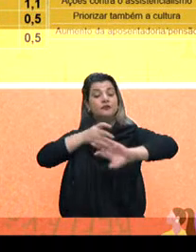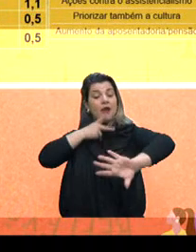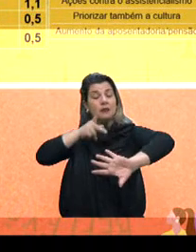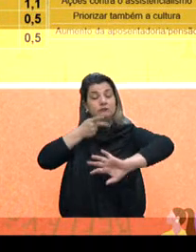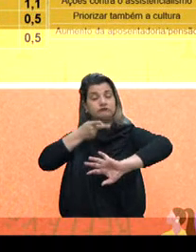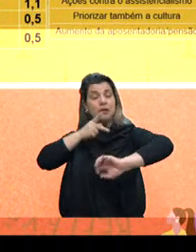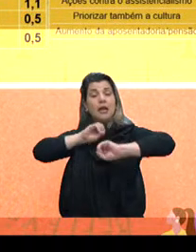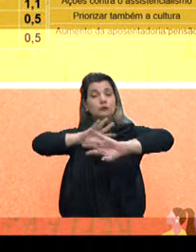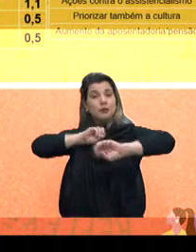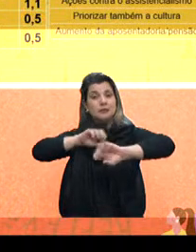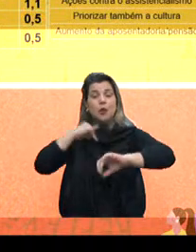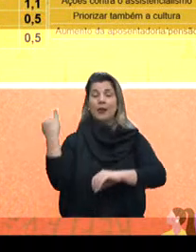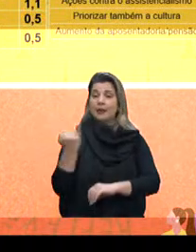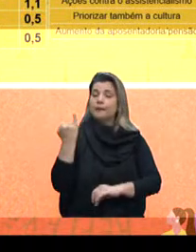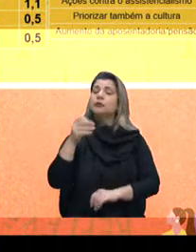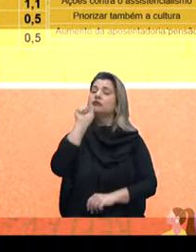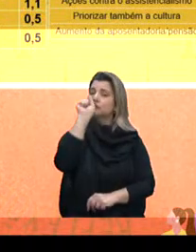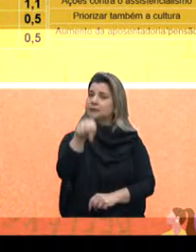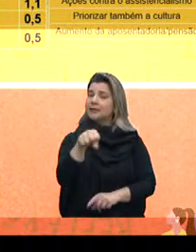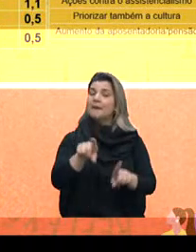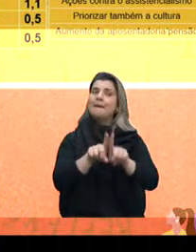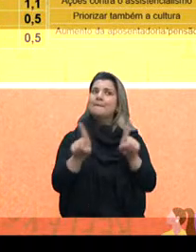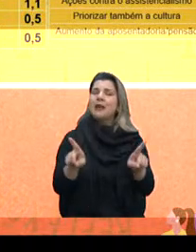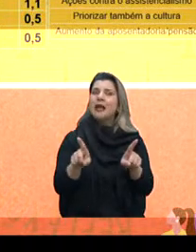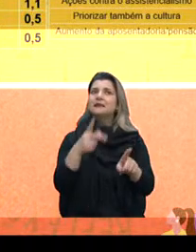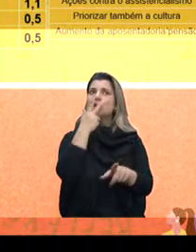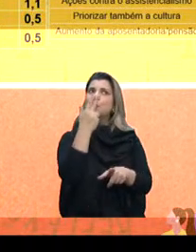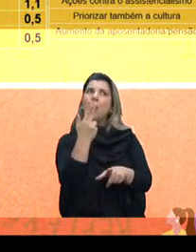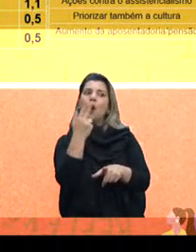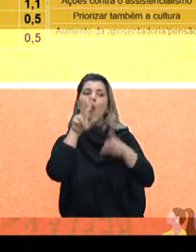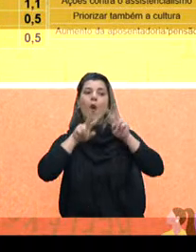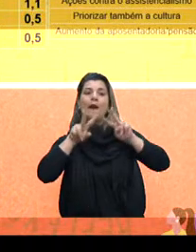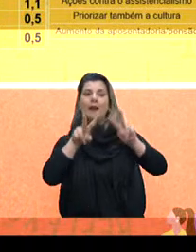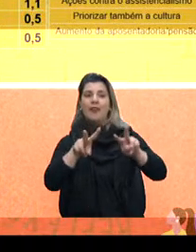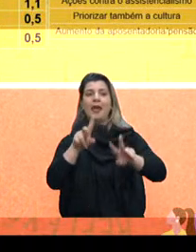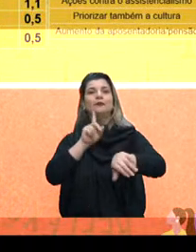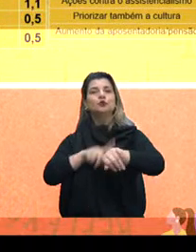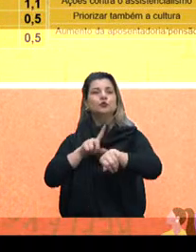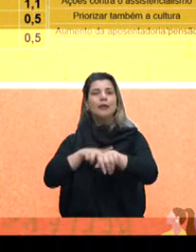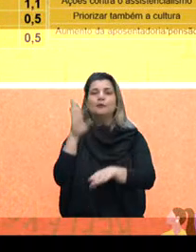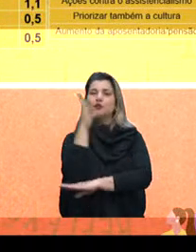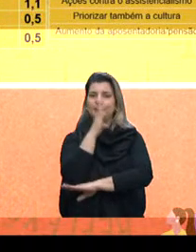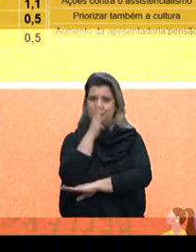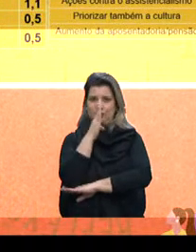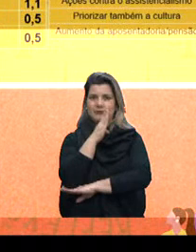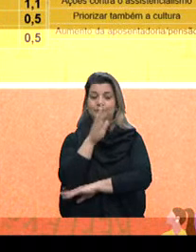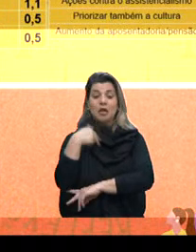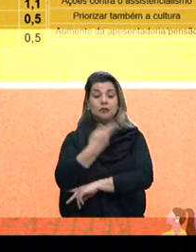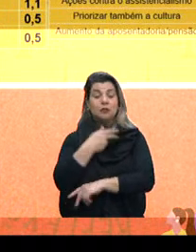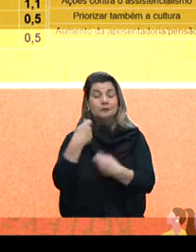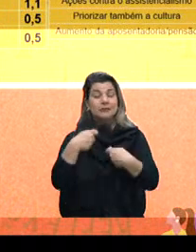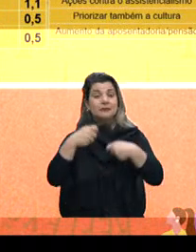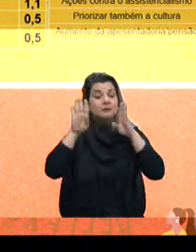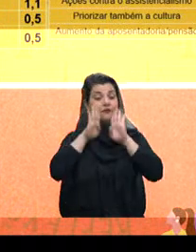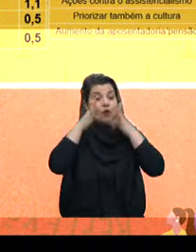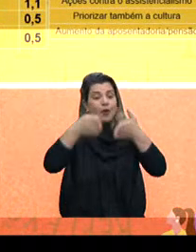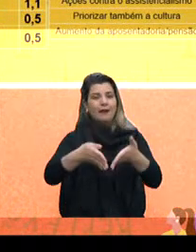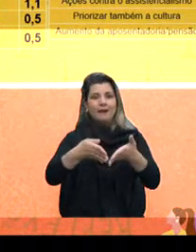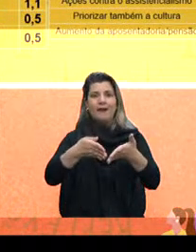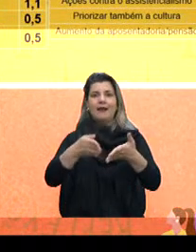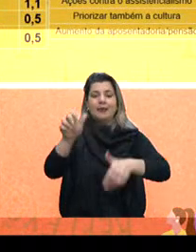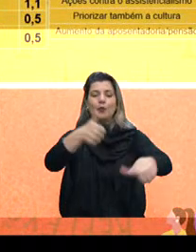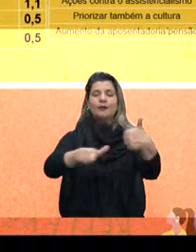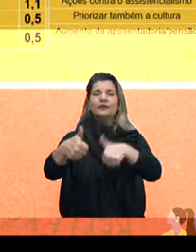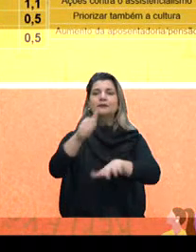é importante? É. Só que é como se nós olhássemos um momento de emergência. Nós precisamos focar a educação na qualificação